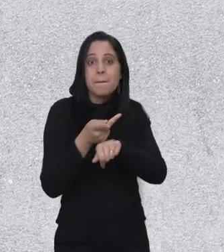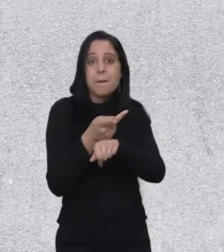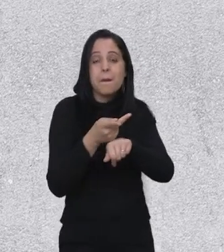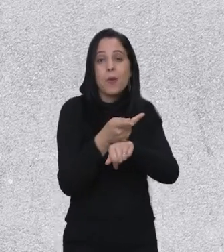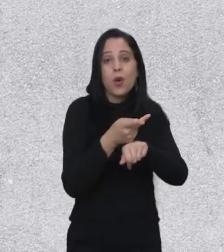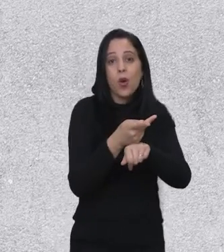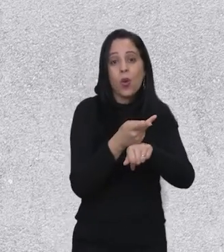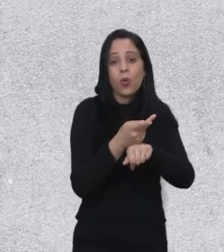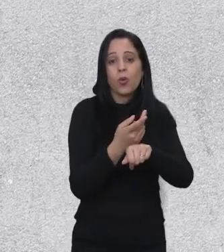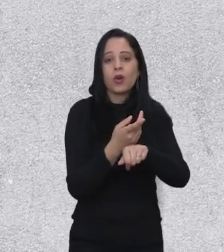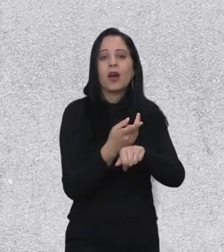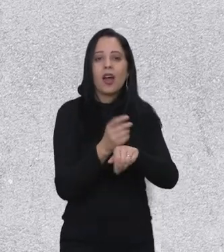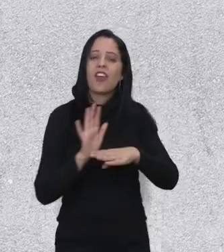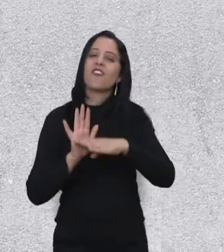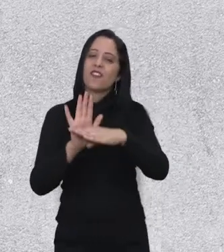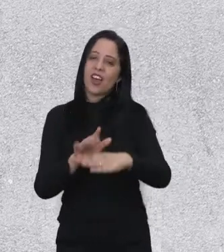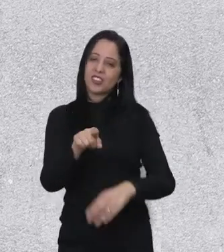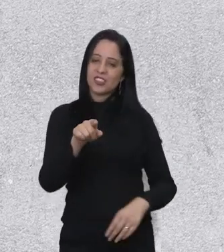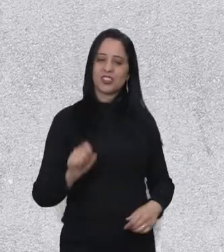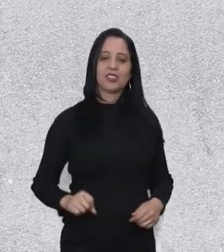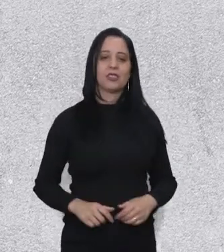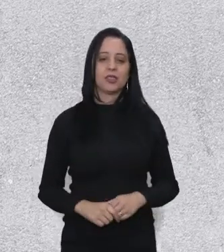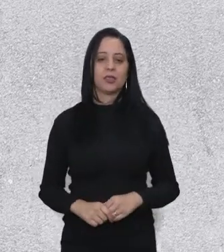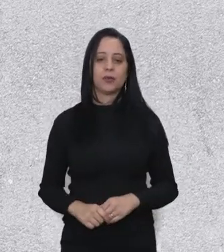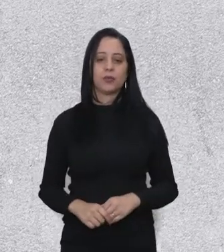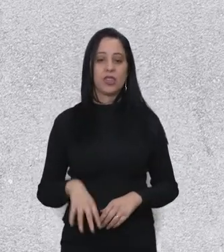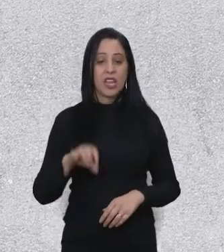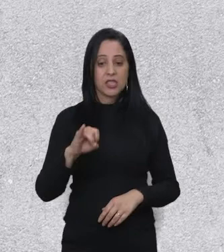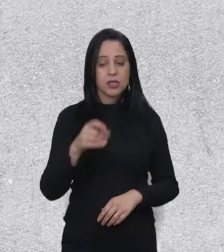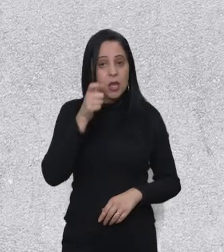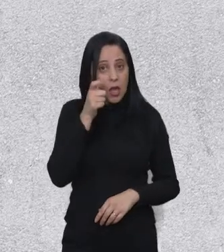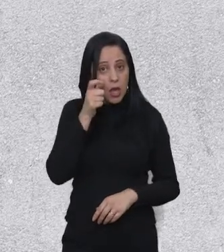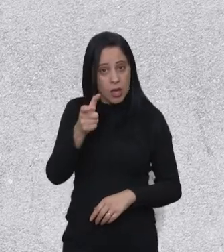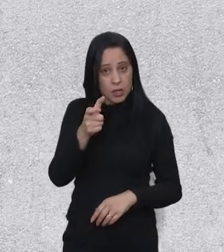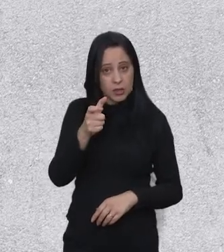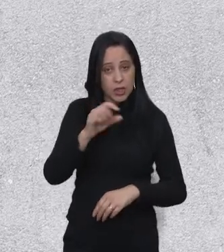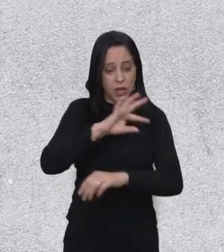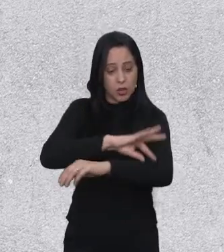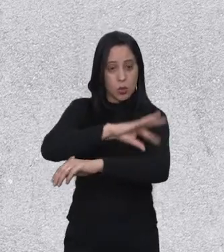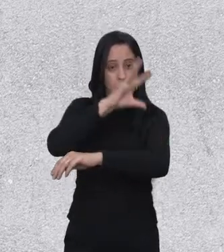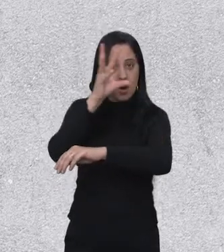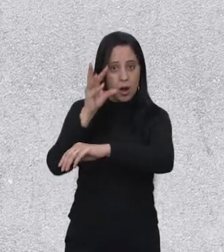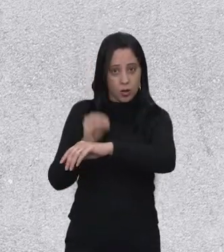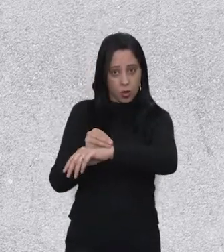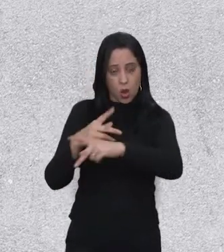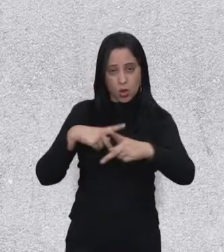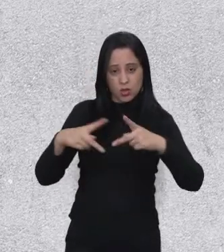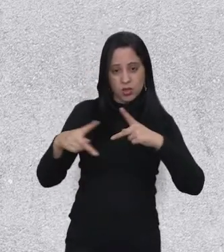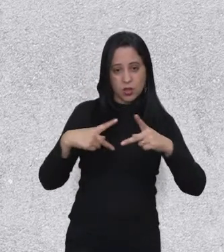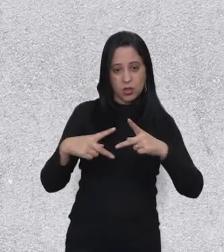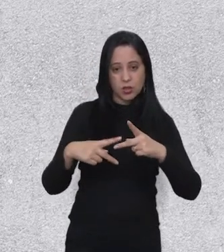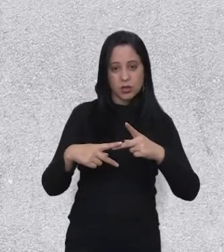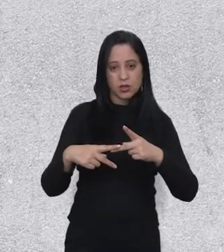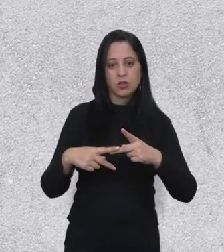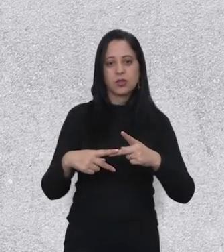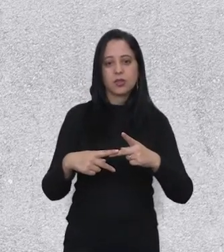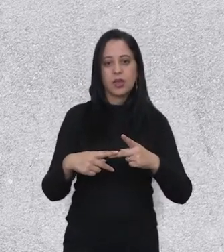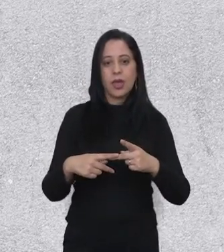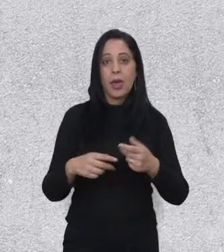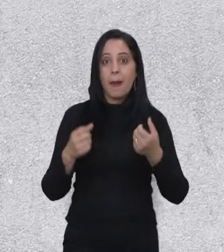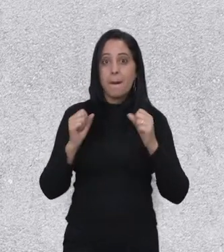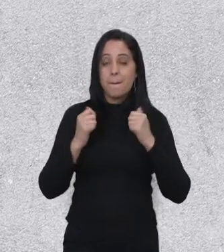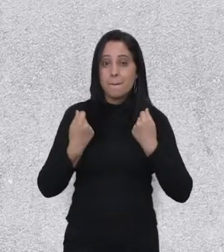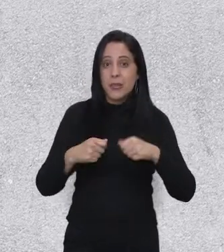incubadora que vai ajudar a desenvolver soluções para a sua empresa. Se você se interessou pelo Parque Tecnológico São José dos Campos,